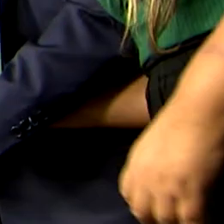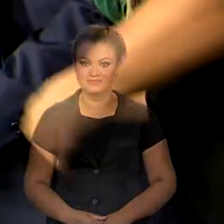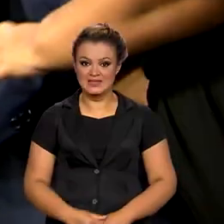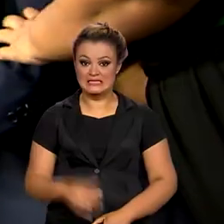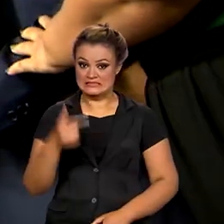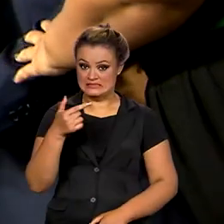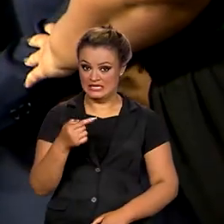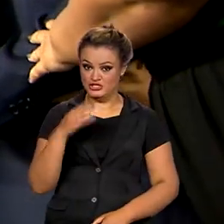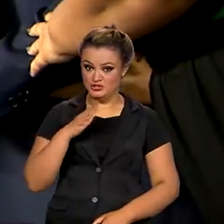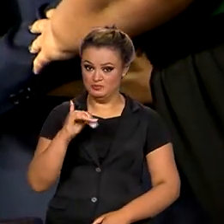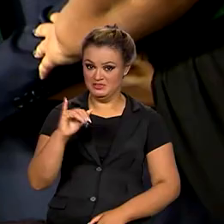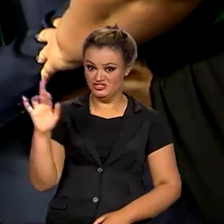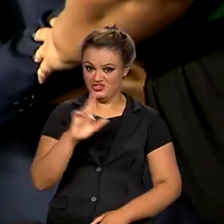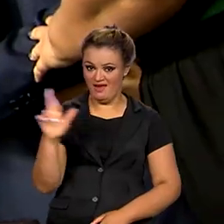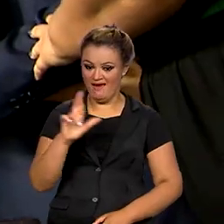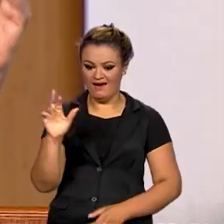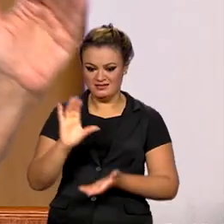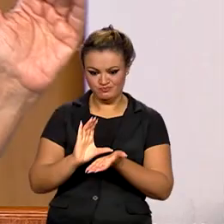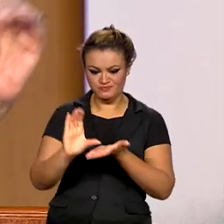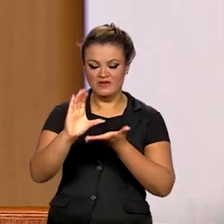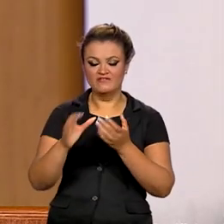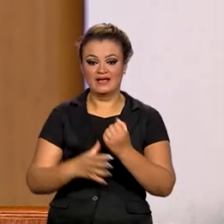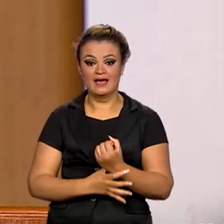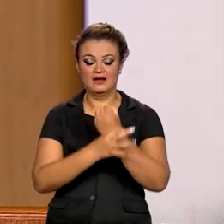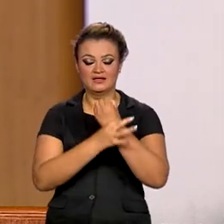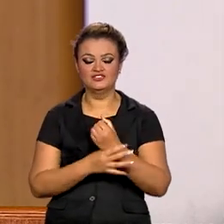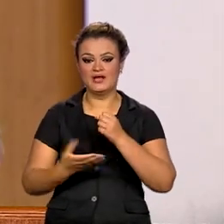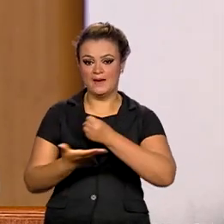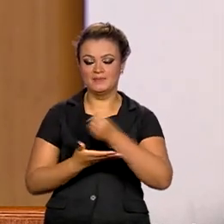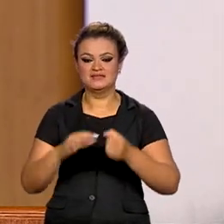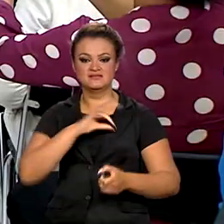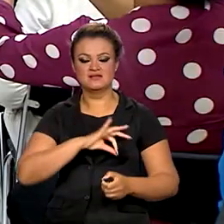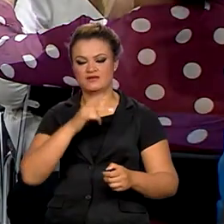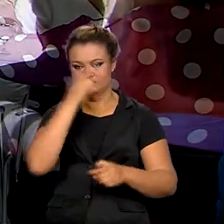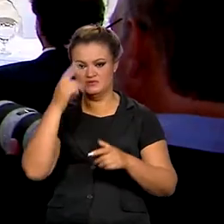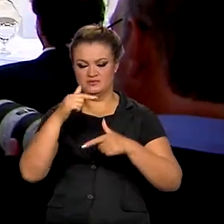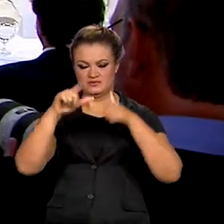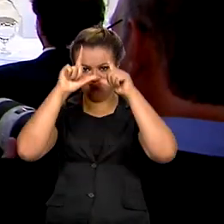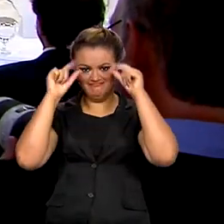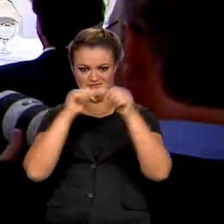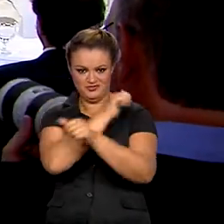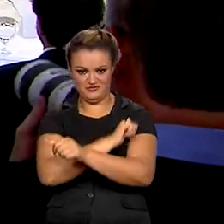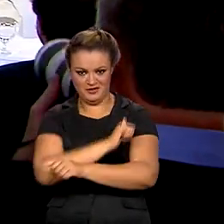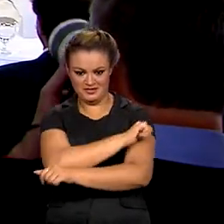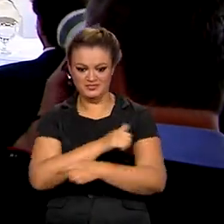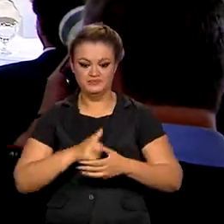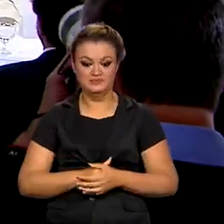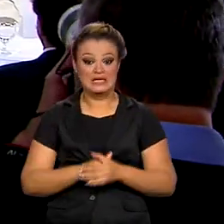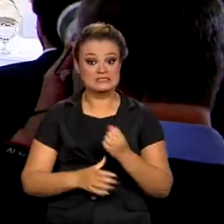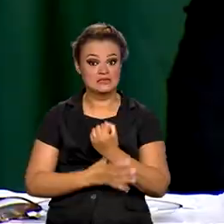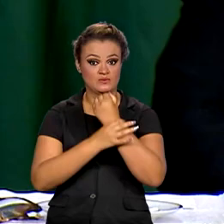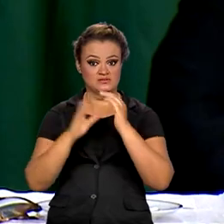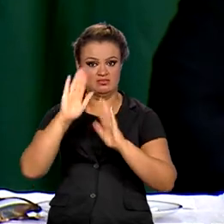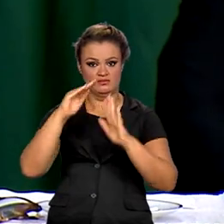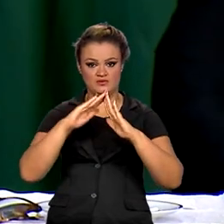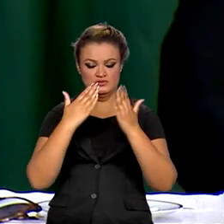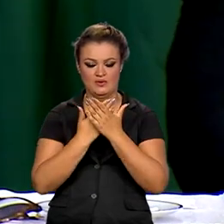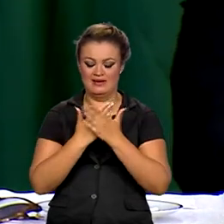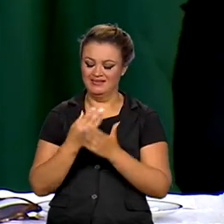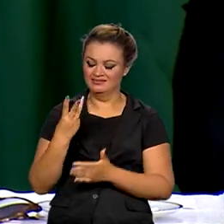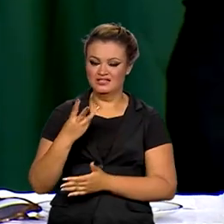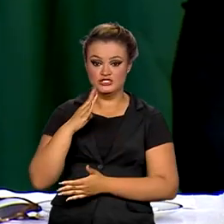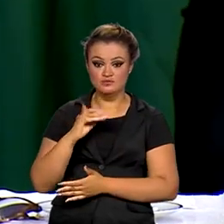7 bilhões de reais vão garantir o piso de trabalhadores da enfermagem, segurança nas escolas, mais de 3